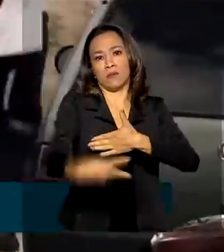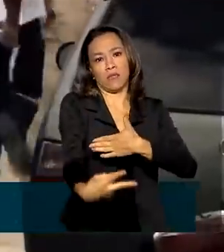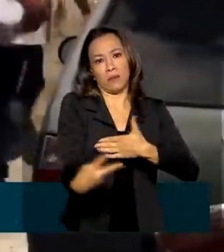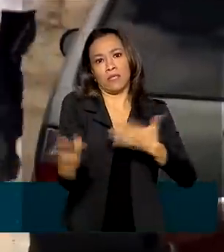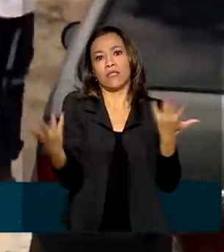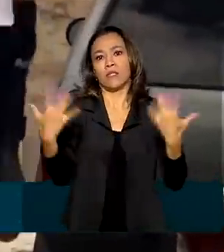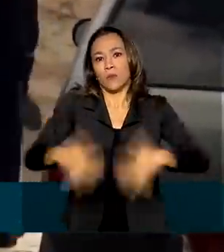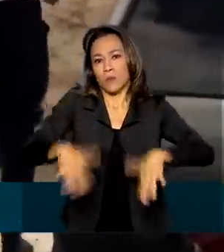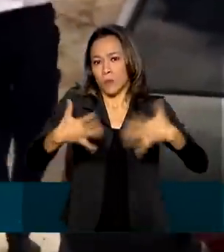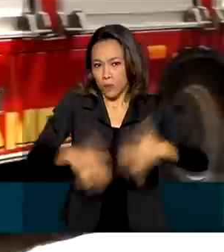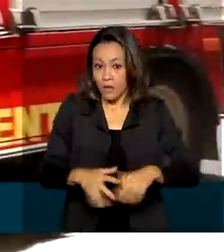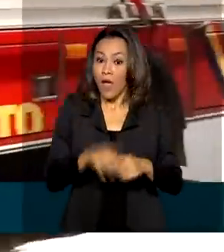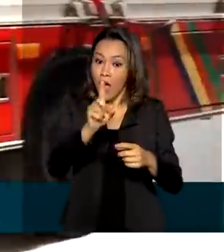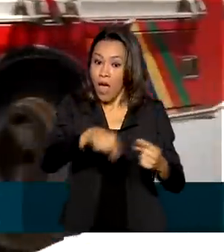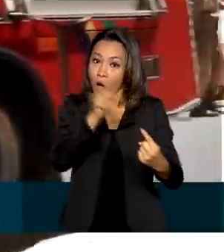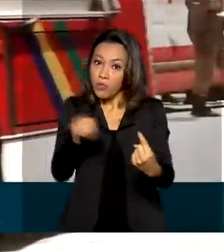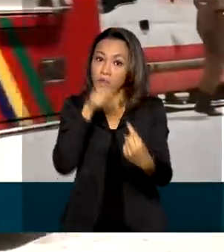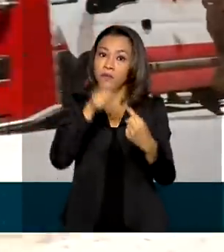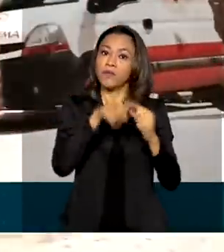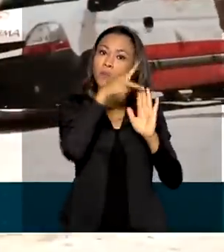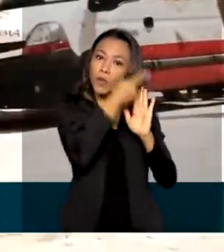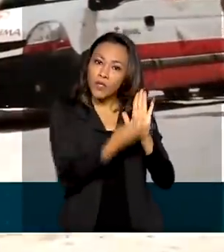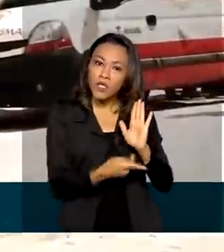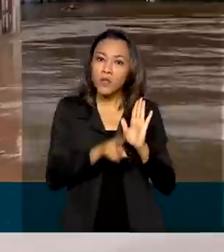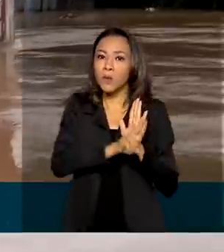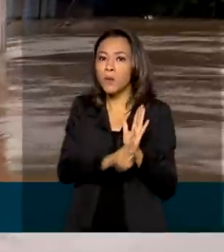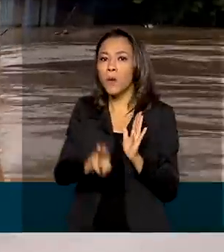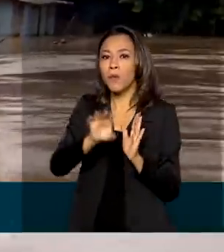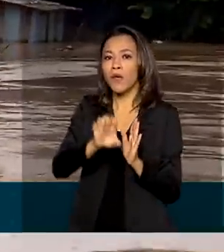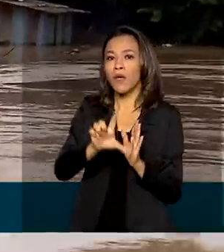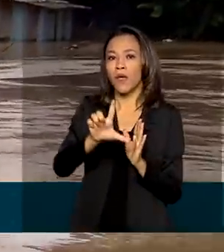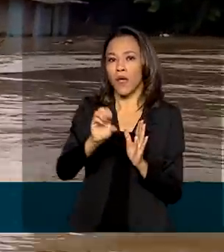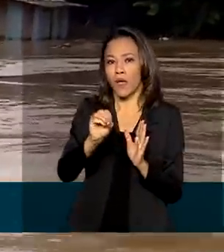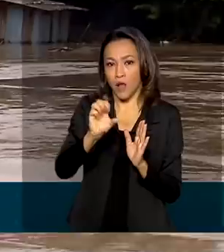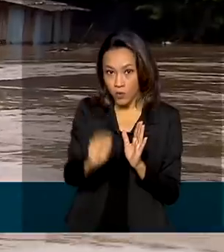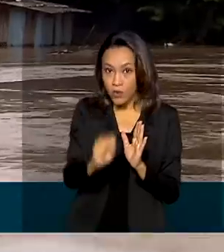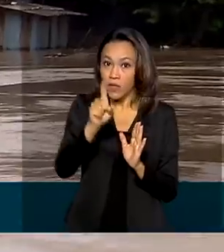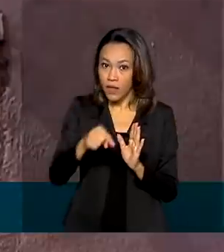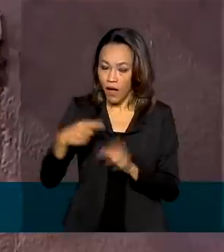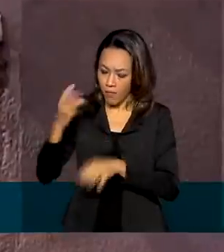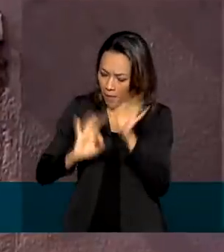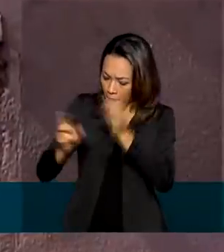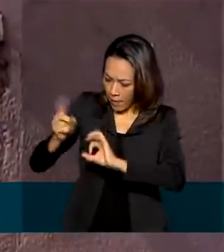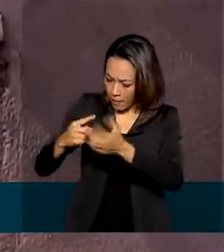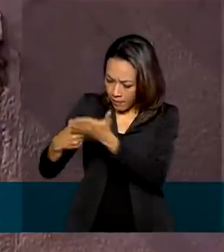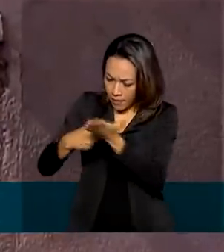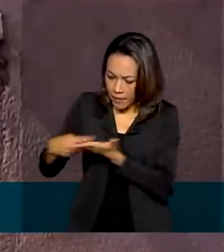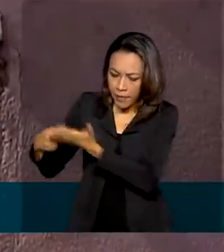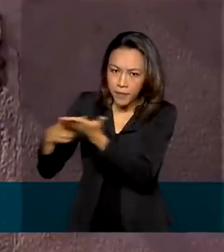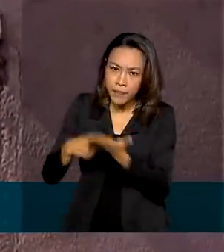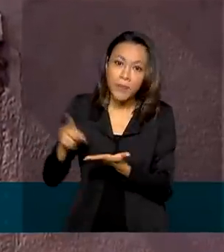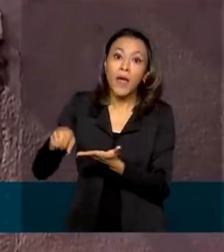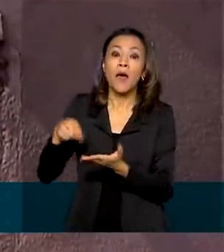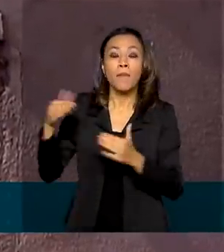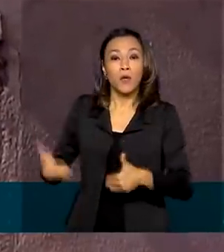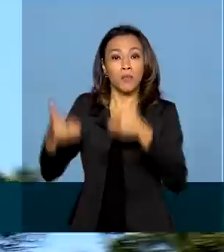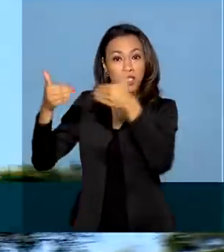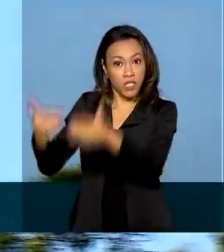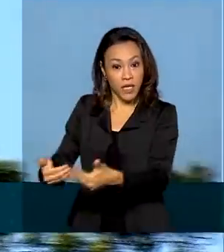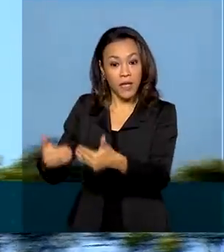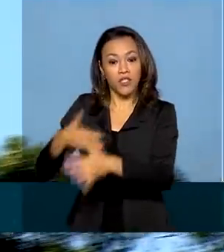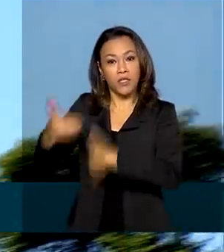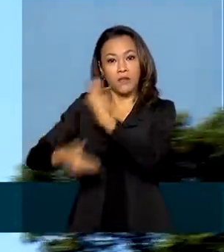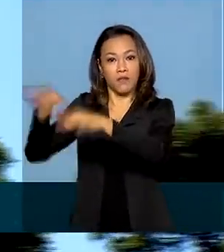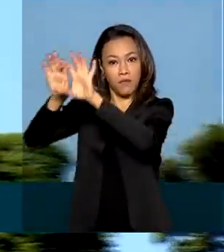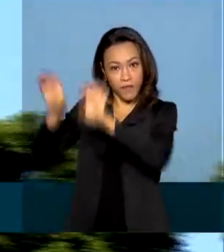é o objetivo do projeto ELOS, que está sendo desenvolvido pelos Ministérios do Desenvolvimento Regional e da